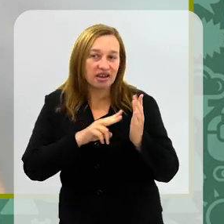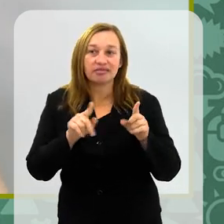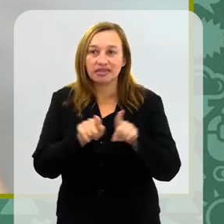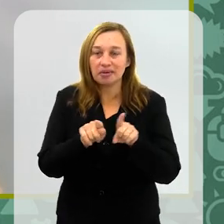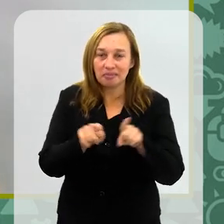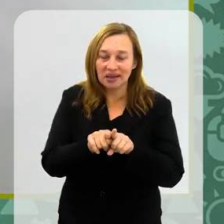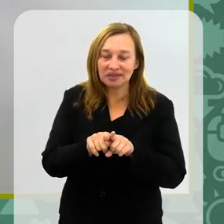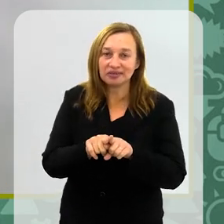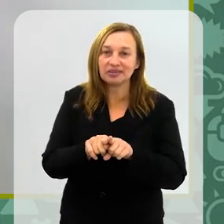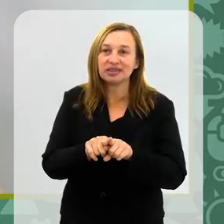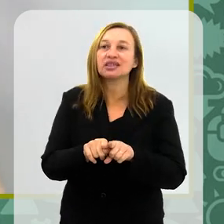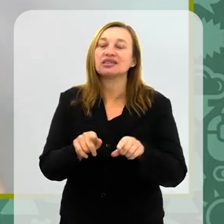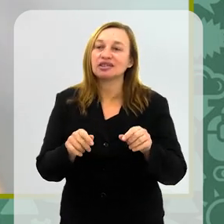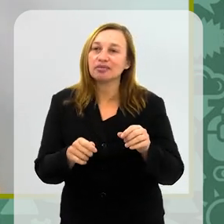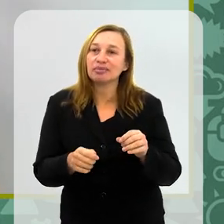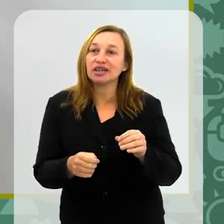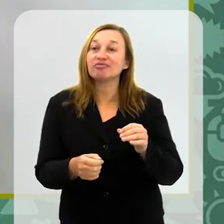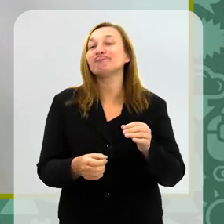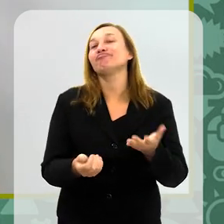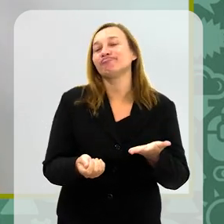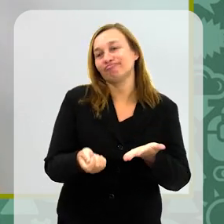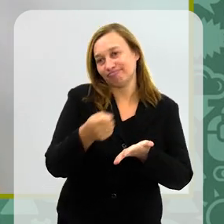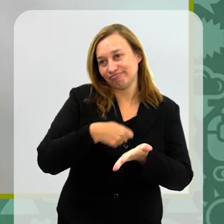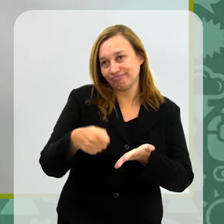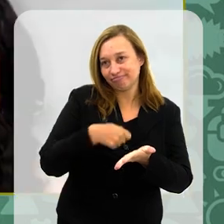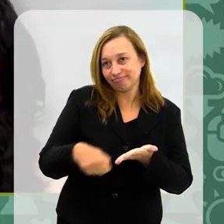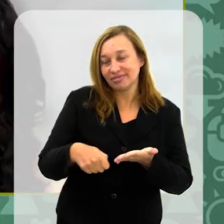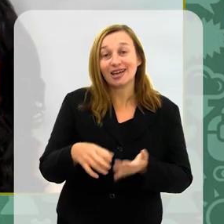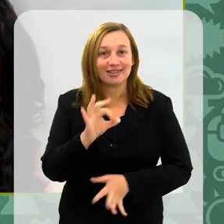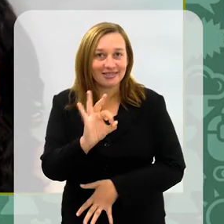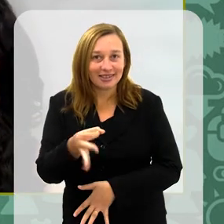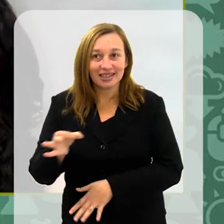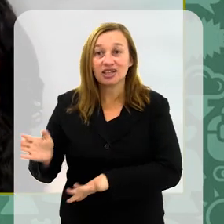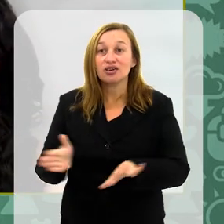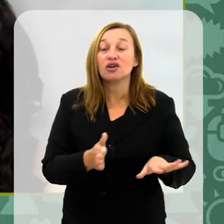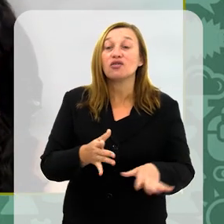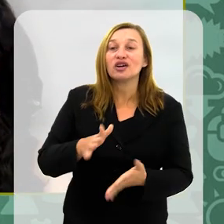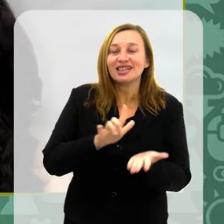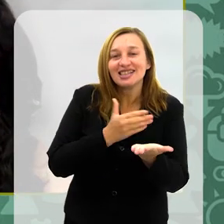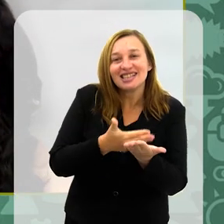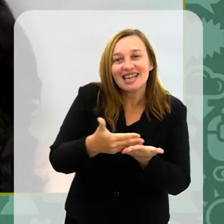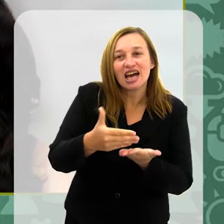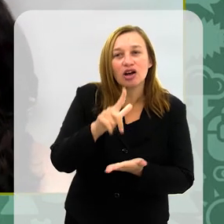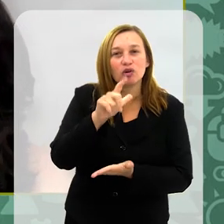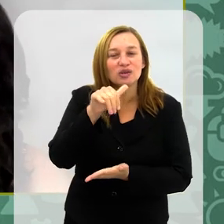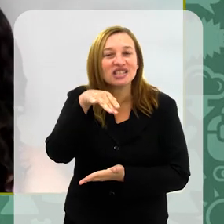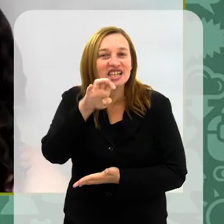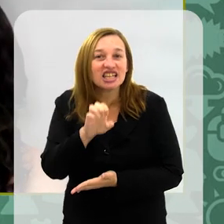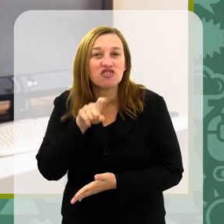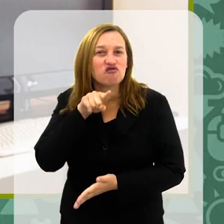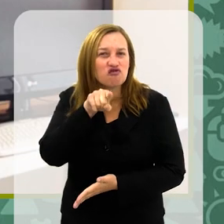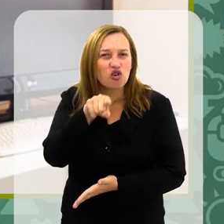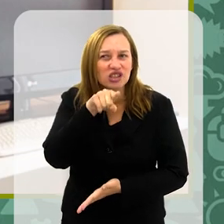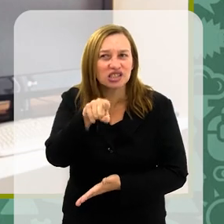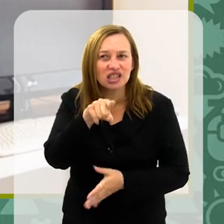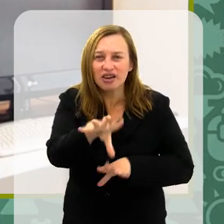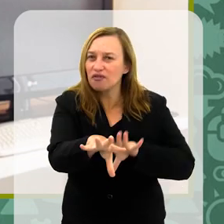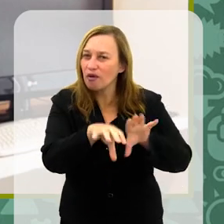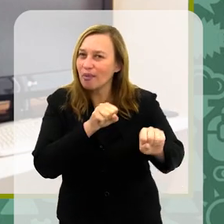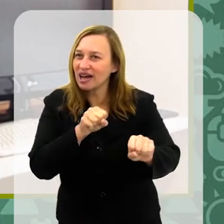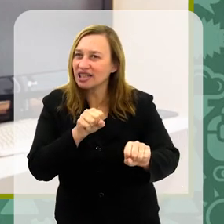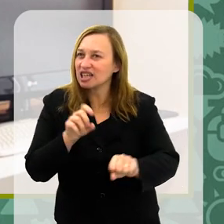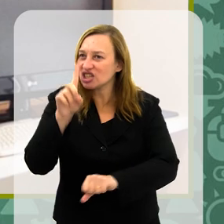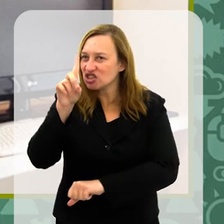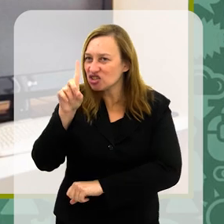tanto no mercado editorial. Então, acho que tem bastante assunto para a gente falar sobre isso. Com certeza. Eu vou começar com a Luciane, porque, Luciane, você é